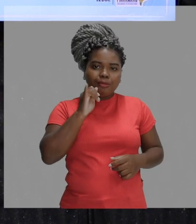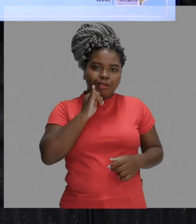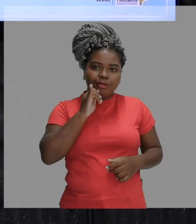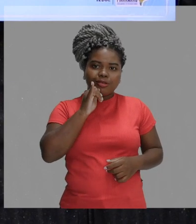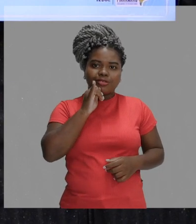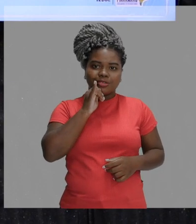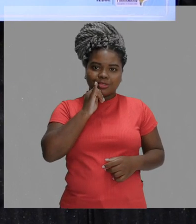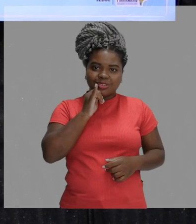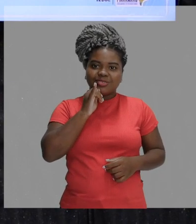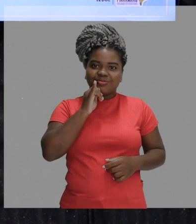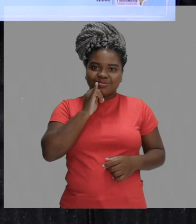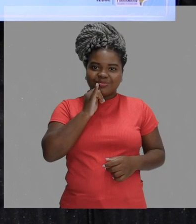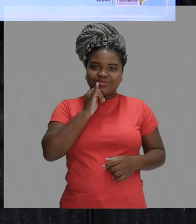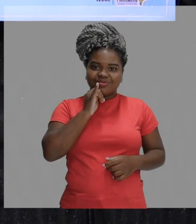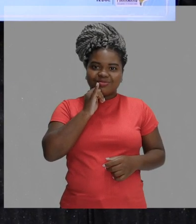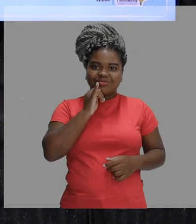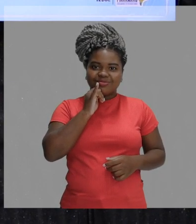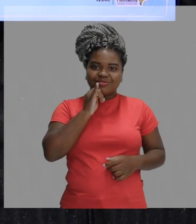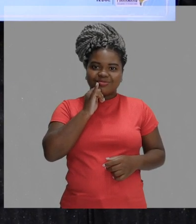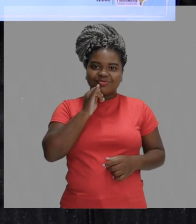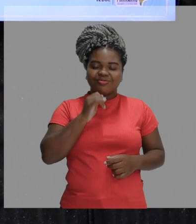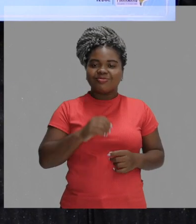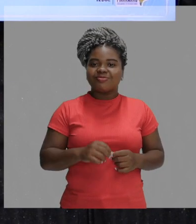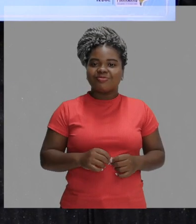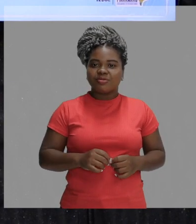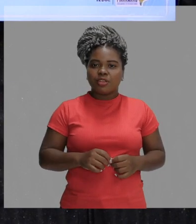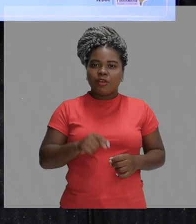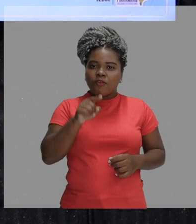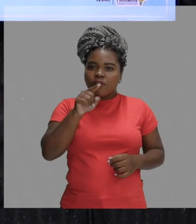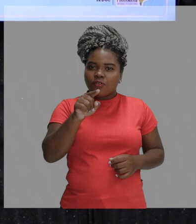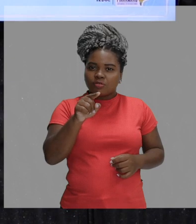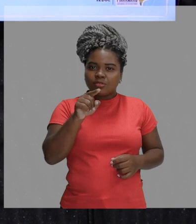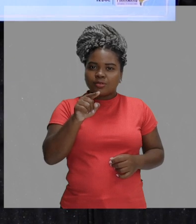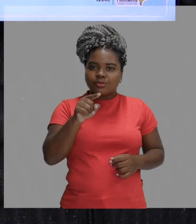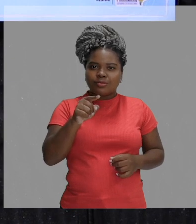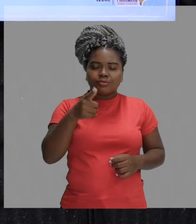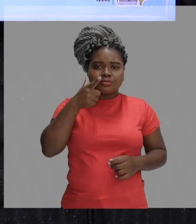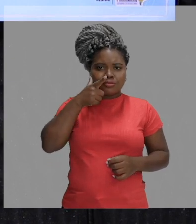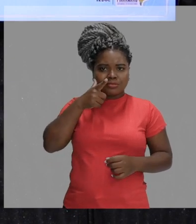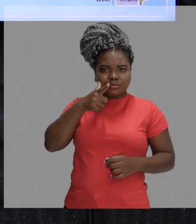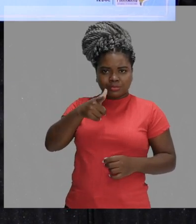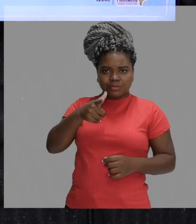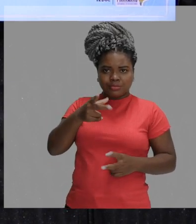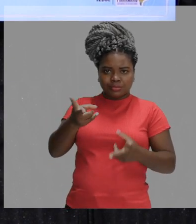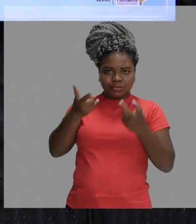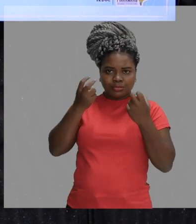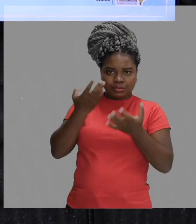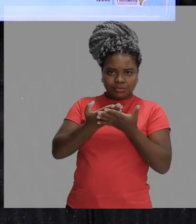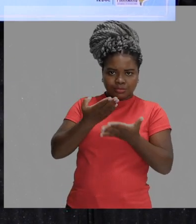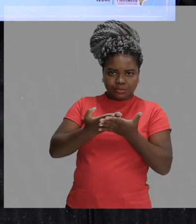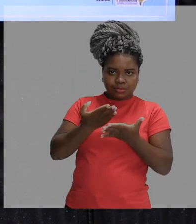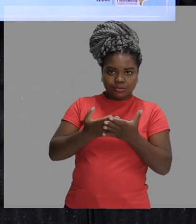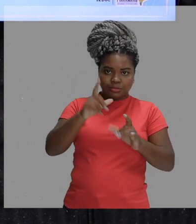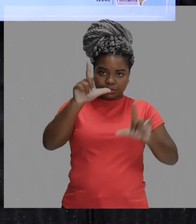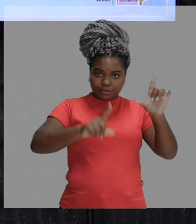você só consegue ver essa aula através da sua TV